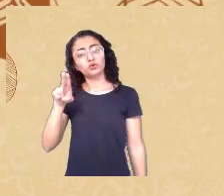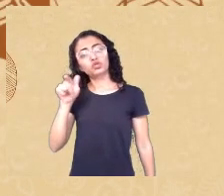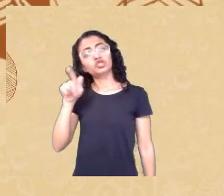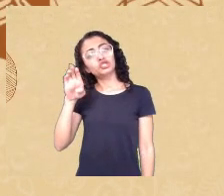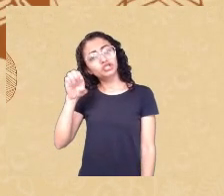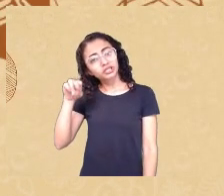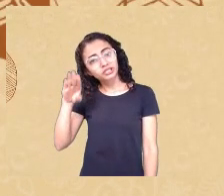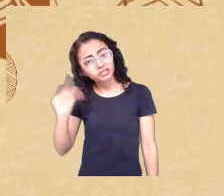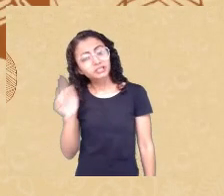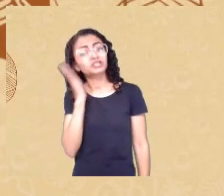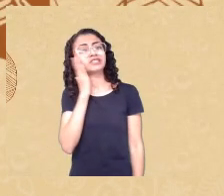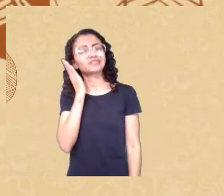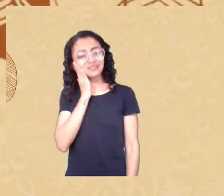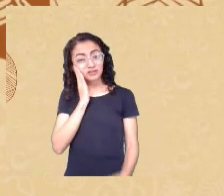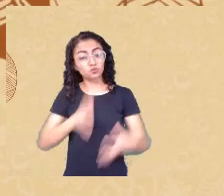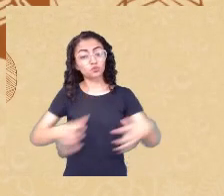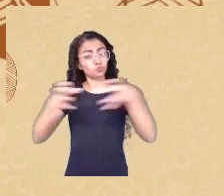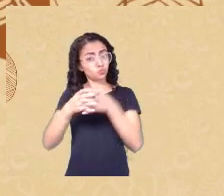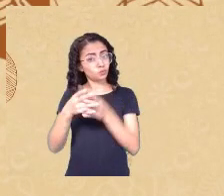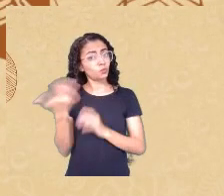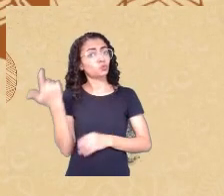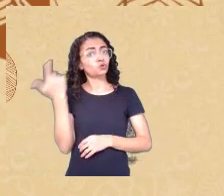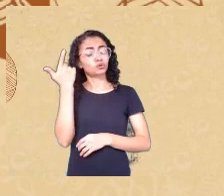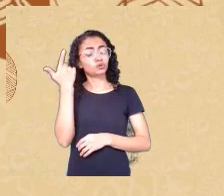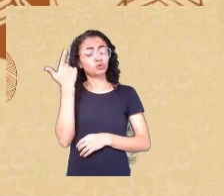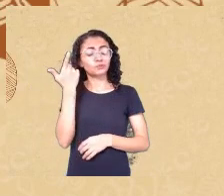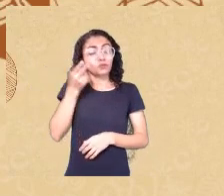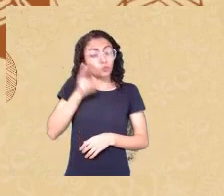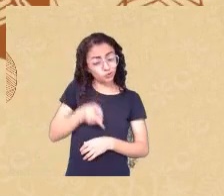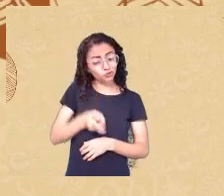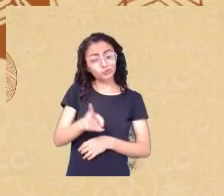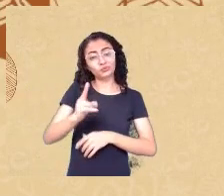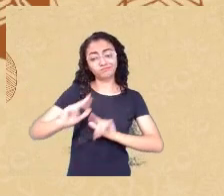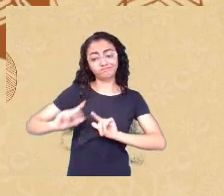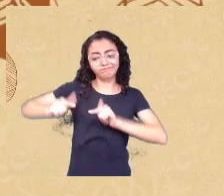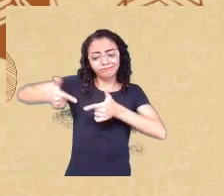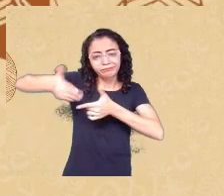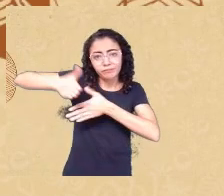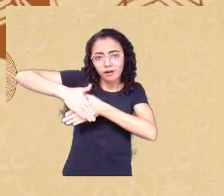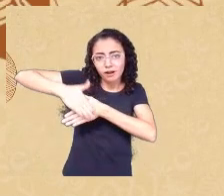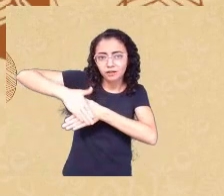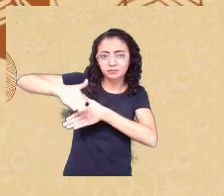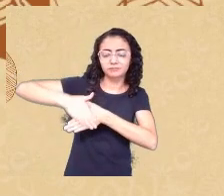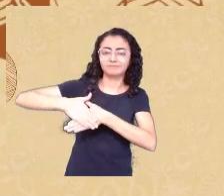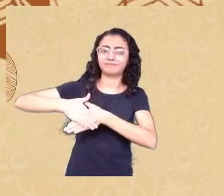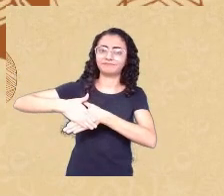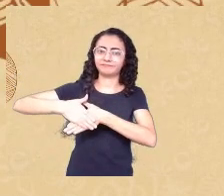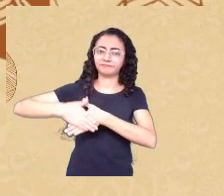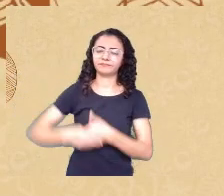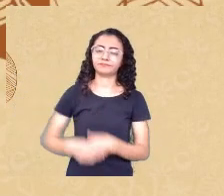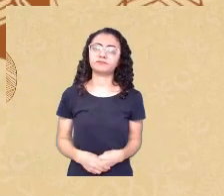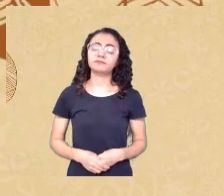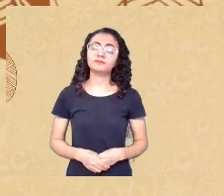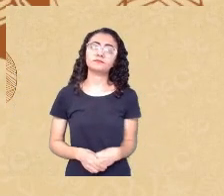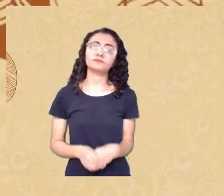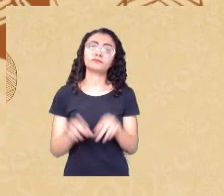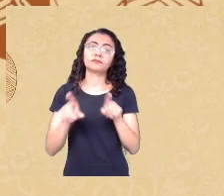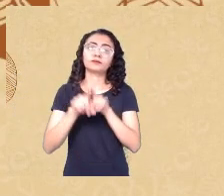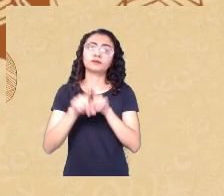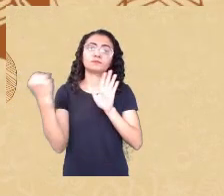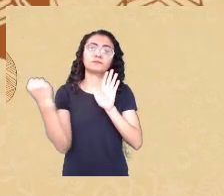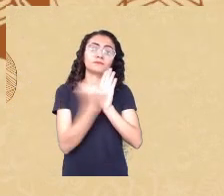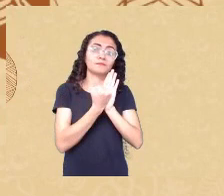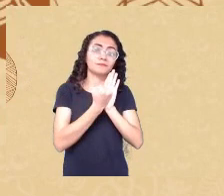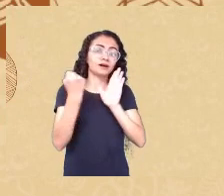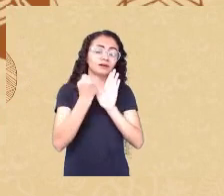de uma maneira mais ou menos secreta mas eles continuam agindo e o grande marco foi na psicologia